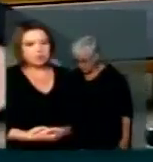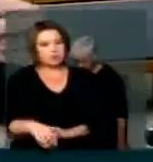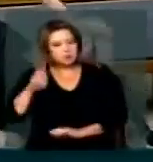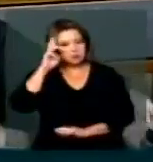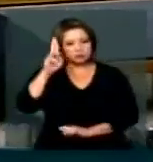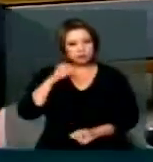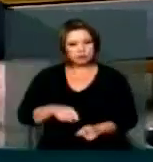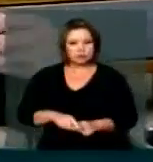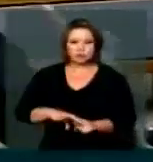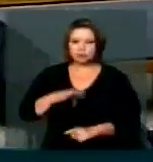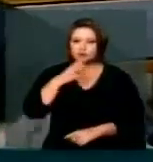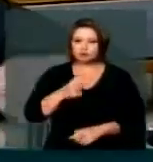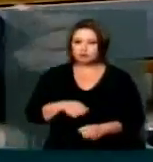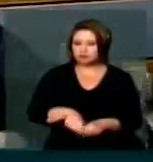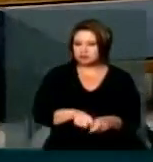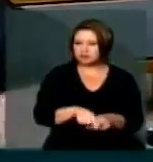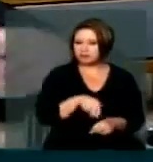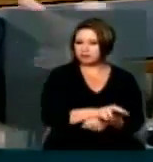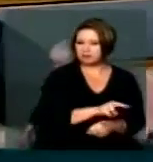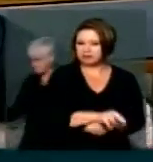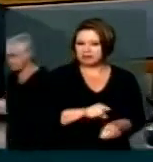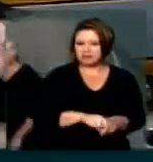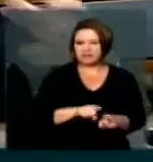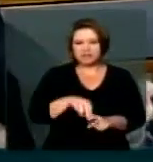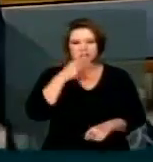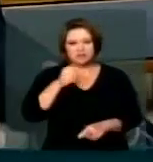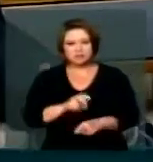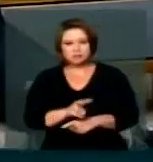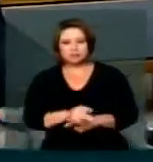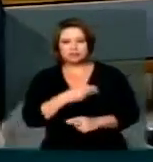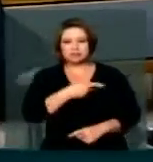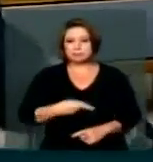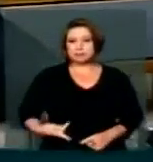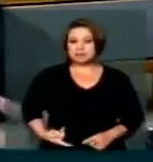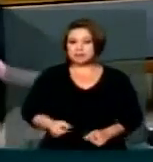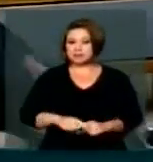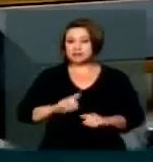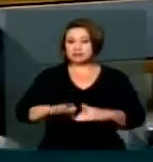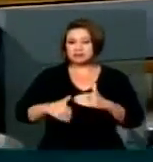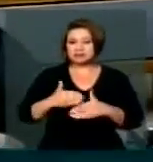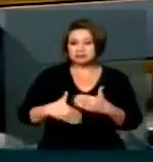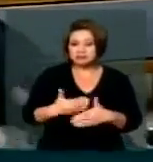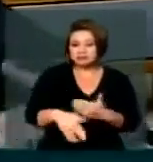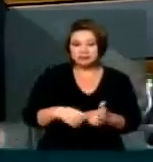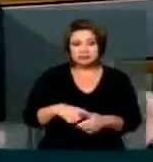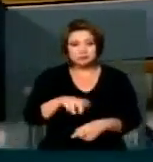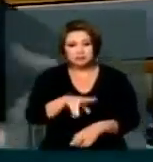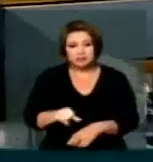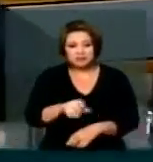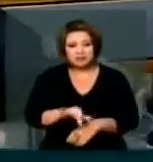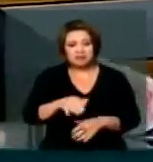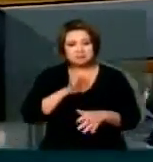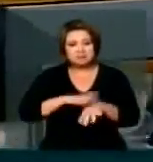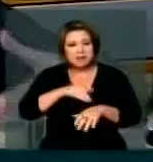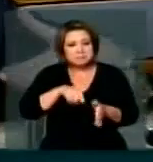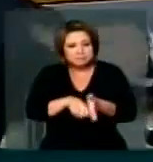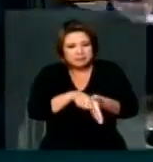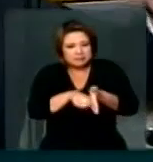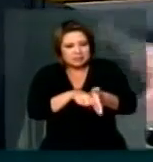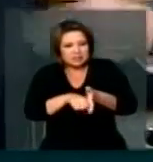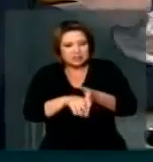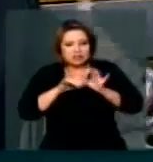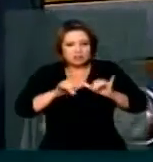senhoria Saiu numa linha de defesa Tão absoluta da presidente De tudo Que a cada momento mais Buscam informações